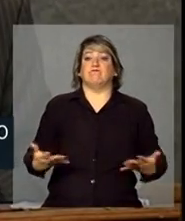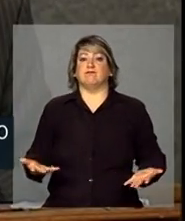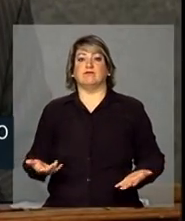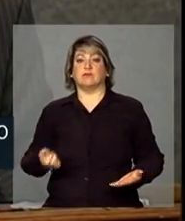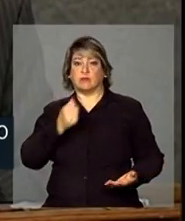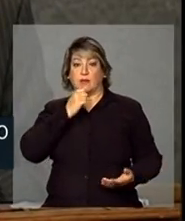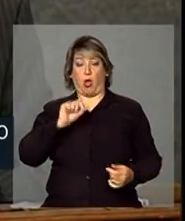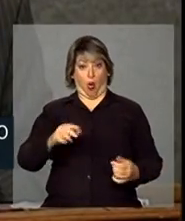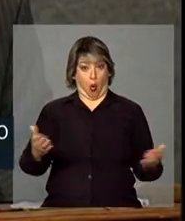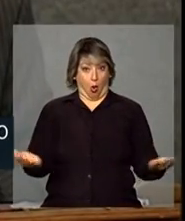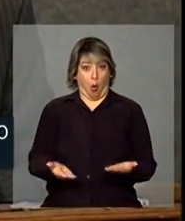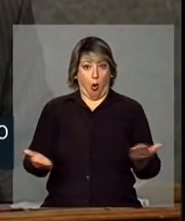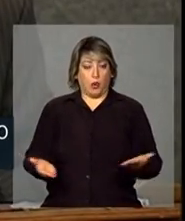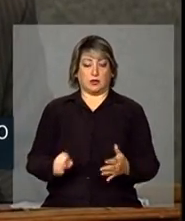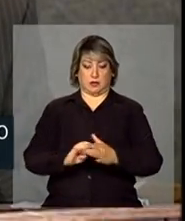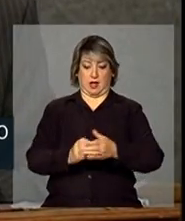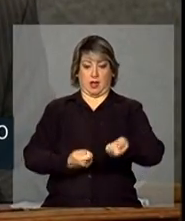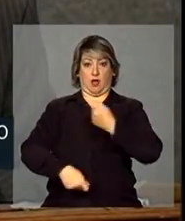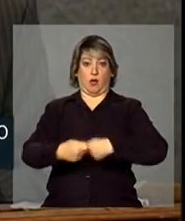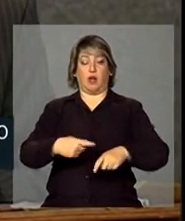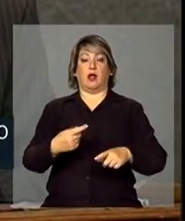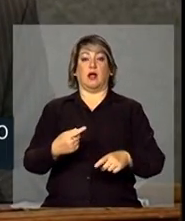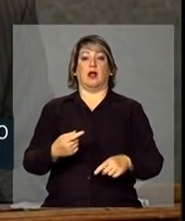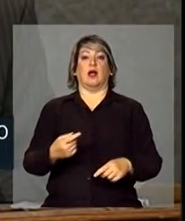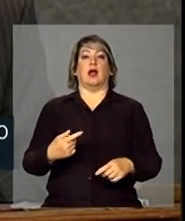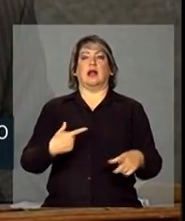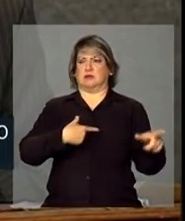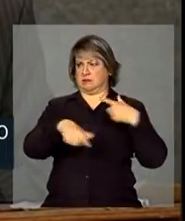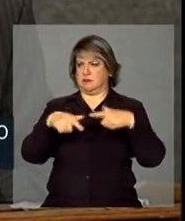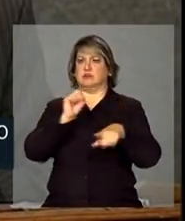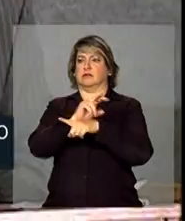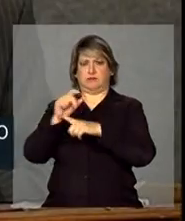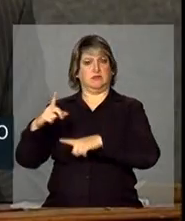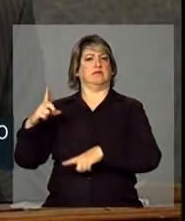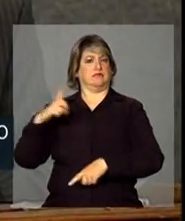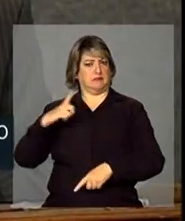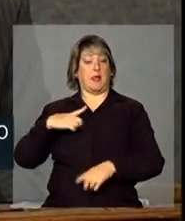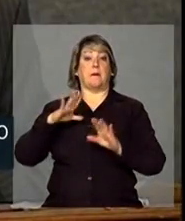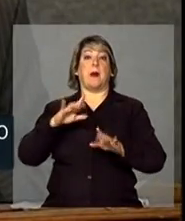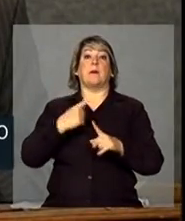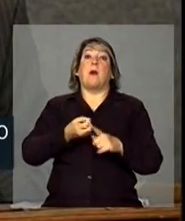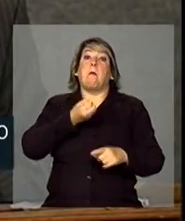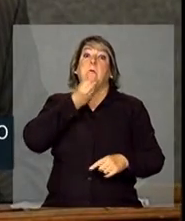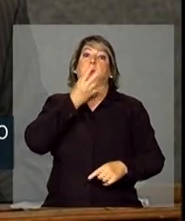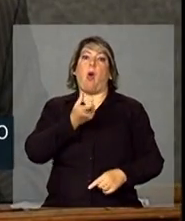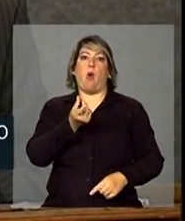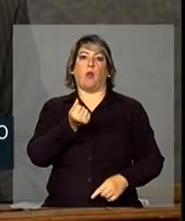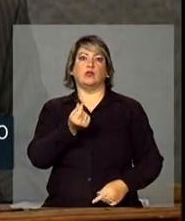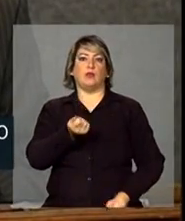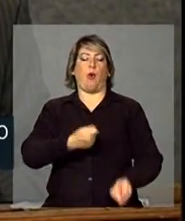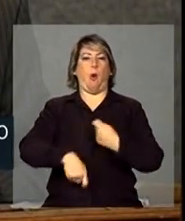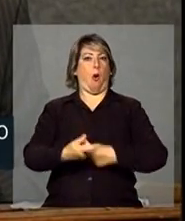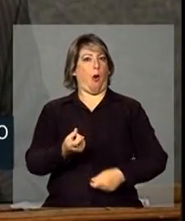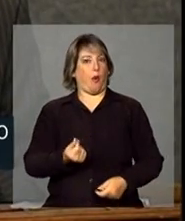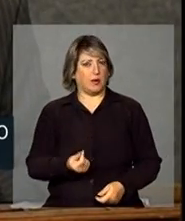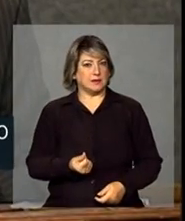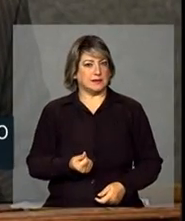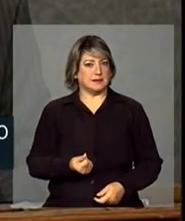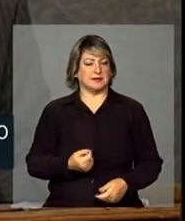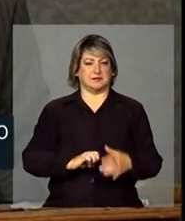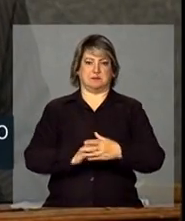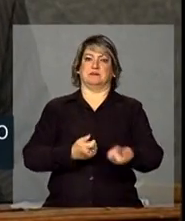hoje você ser empreendedor não é porque não tem mais emprego, mas é porque é um bom negócio ser empreendedor. E